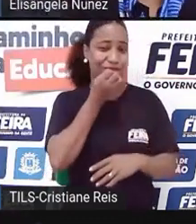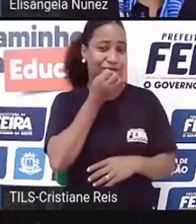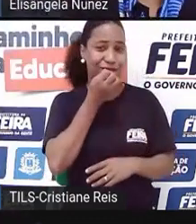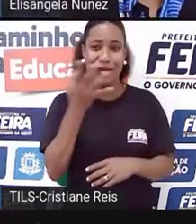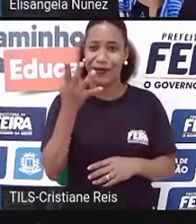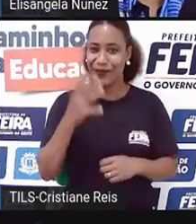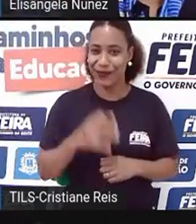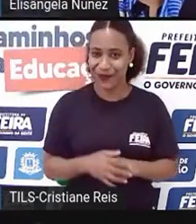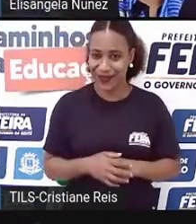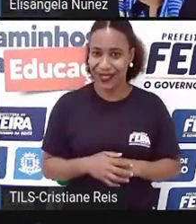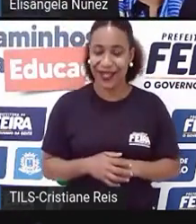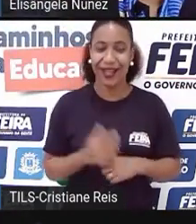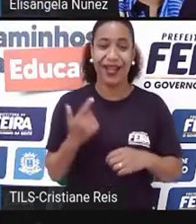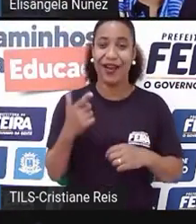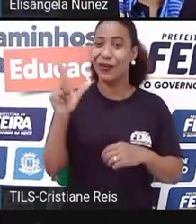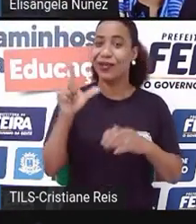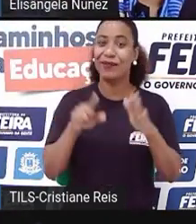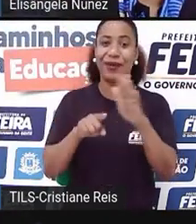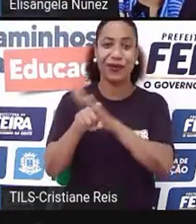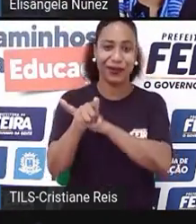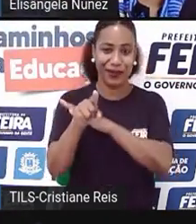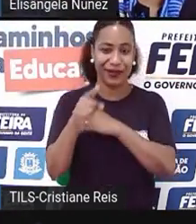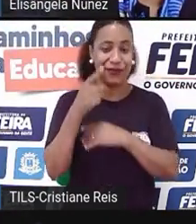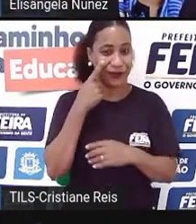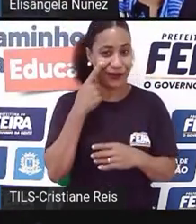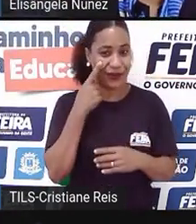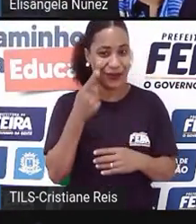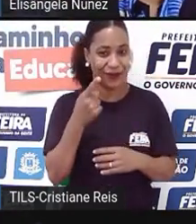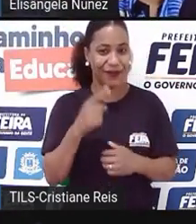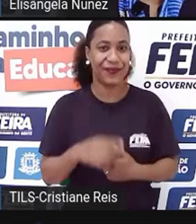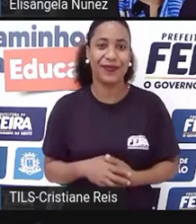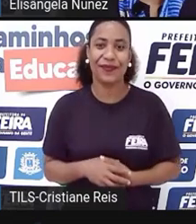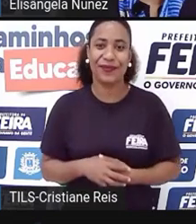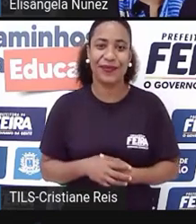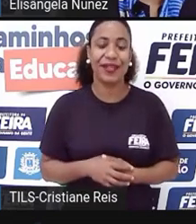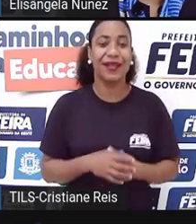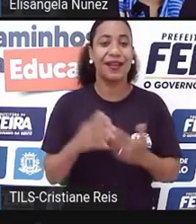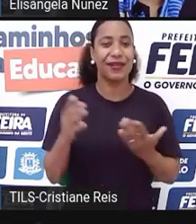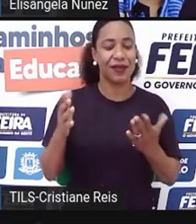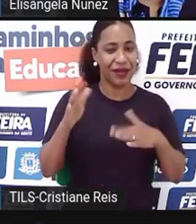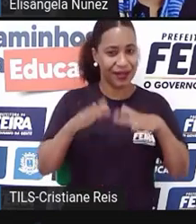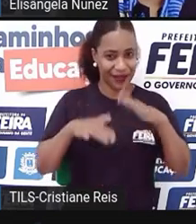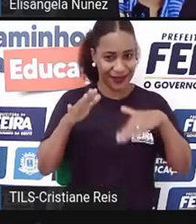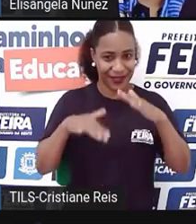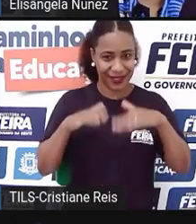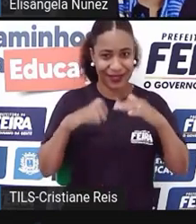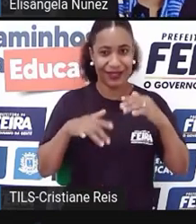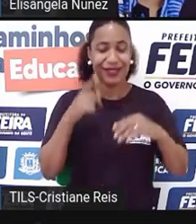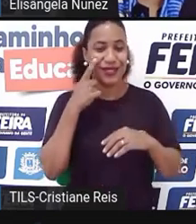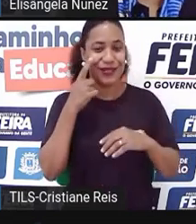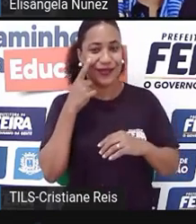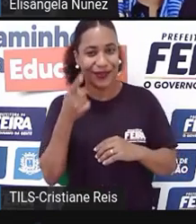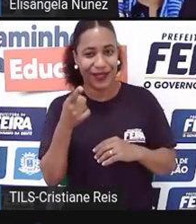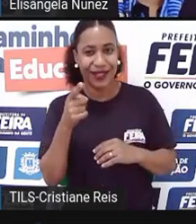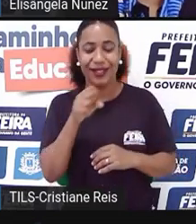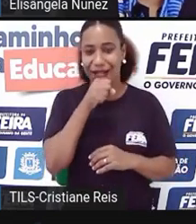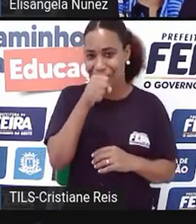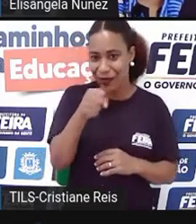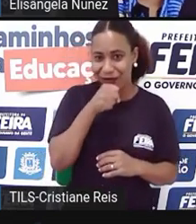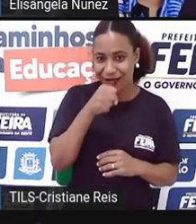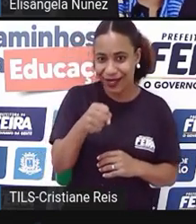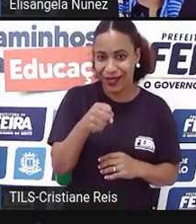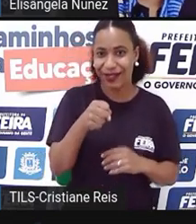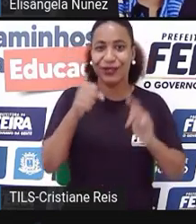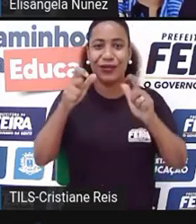gancho para a próxima pergunta, né? De vez em quando, a gente ou falar numa reportagem ou então no bairro, numa escola,